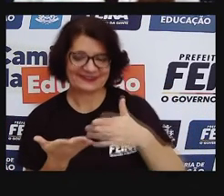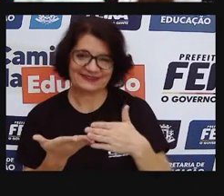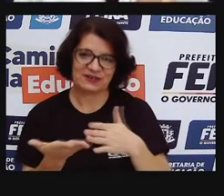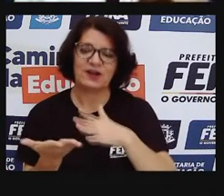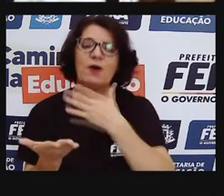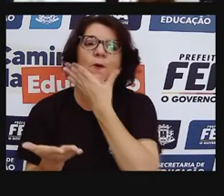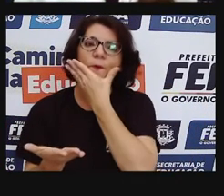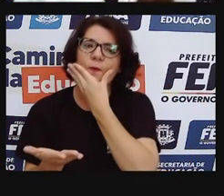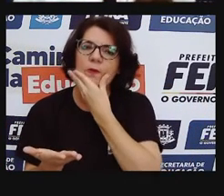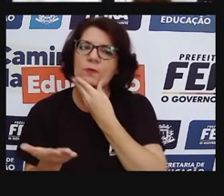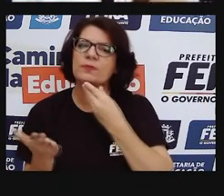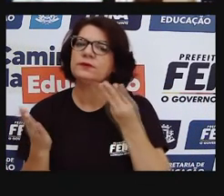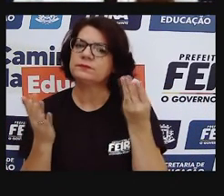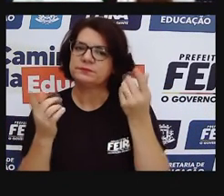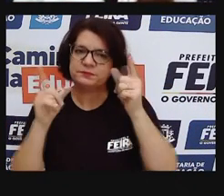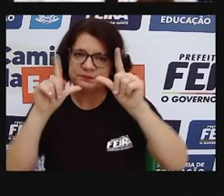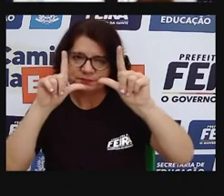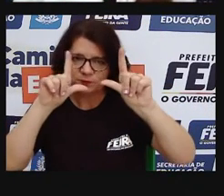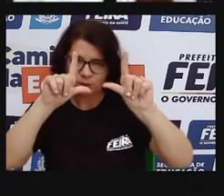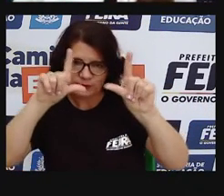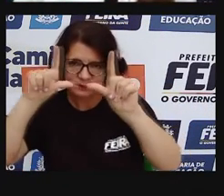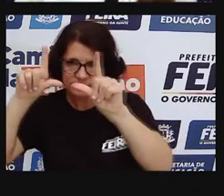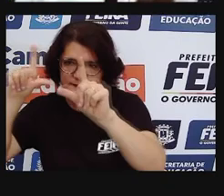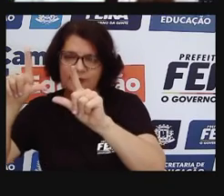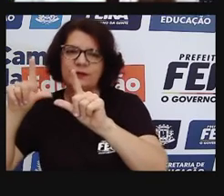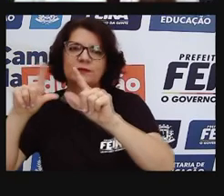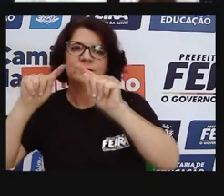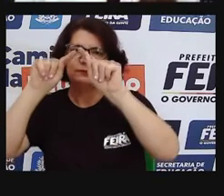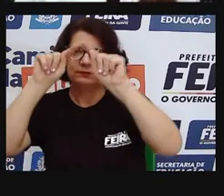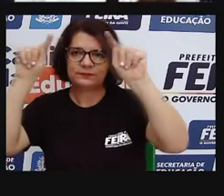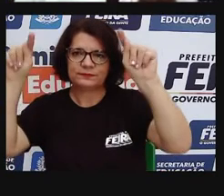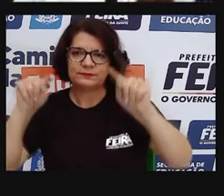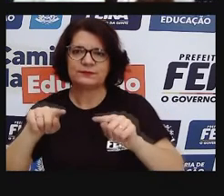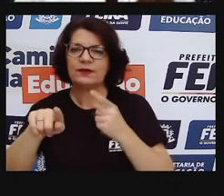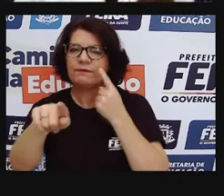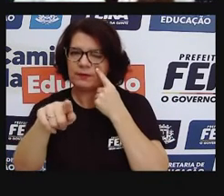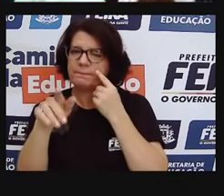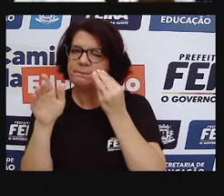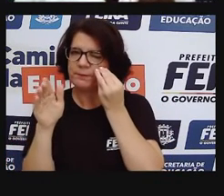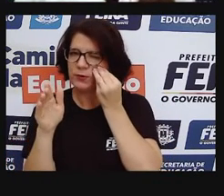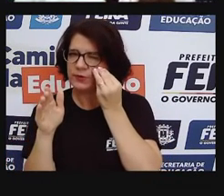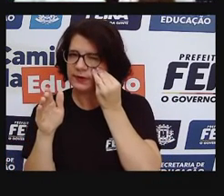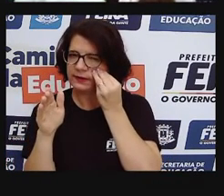né, a partir dela ele criou uma série de telas que eu vou mostrar algumas pra vocês.